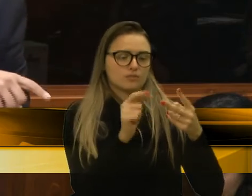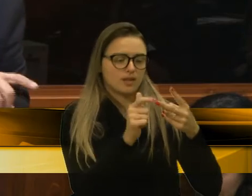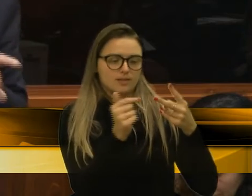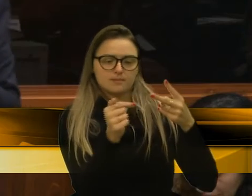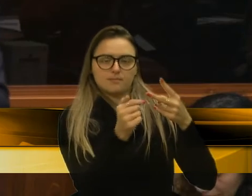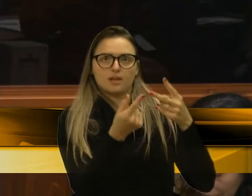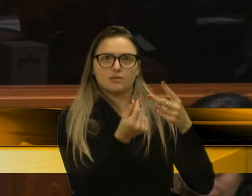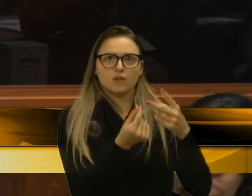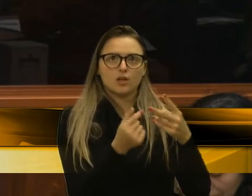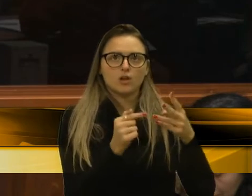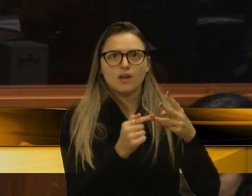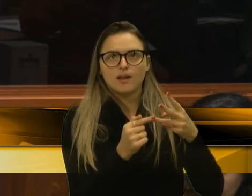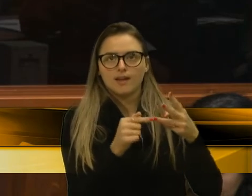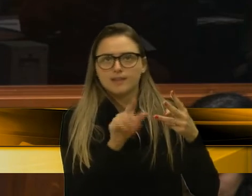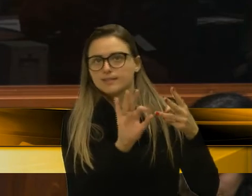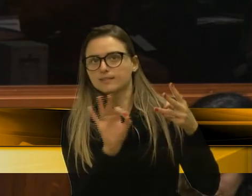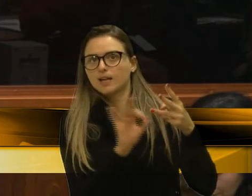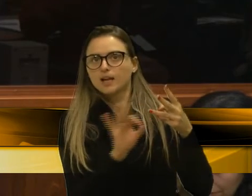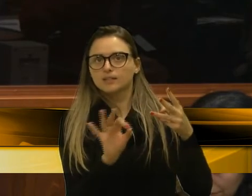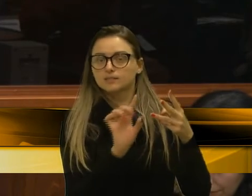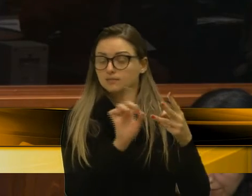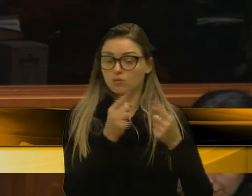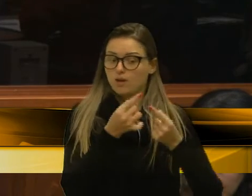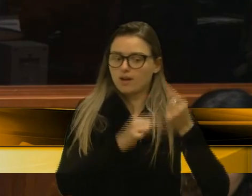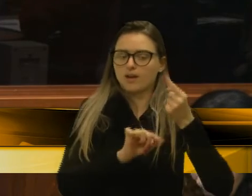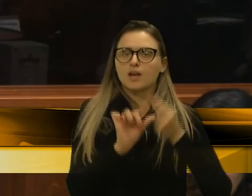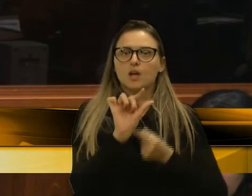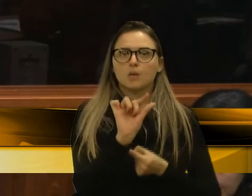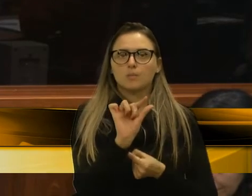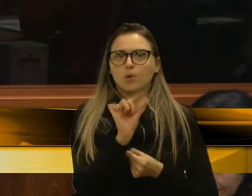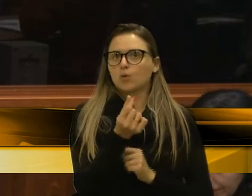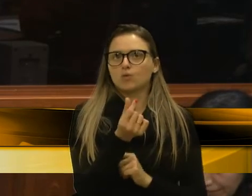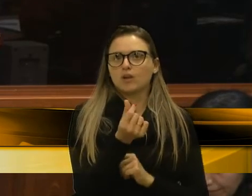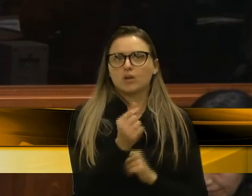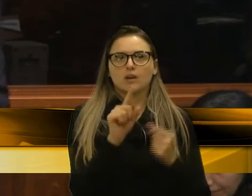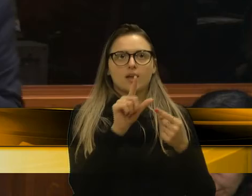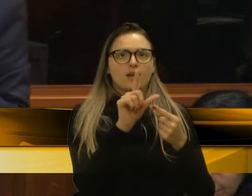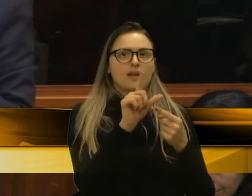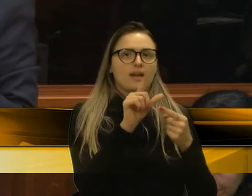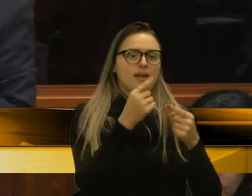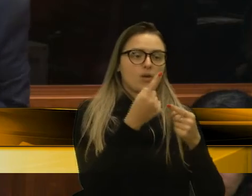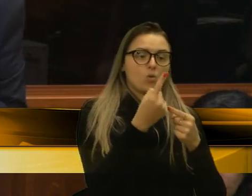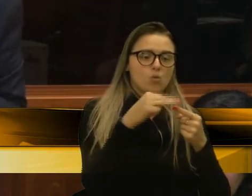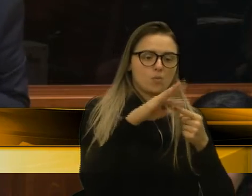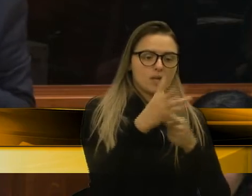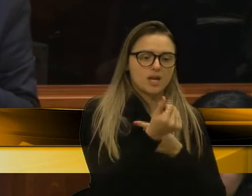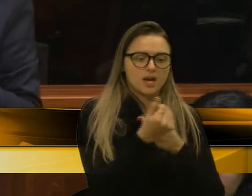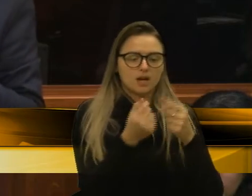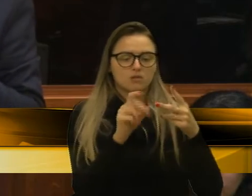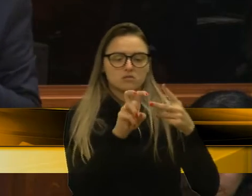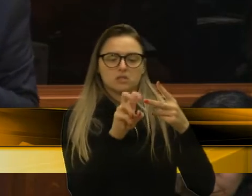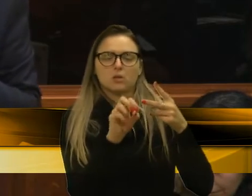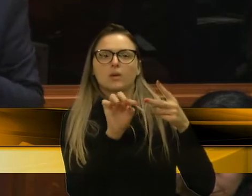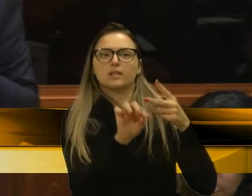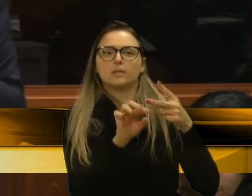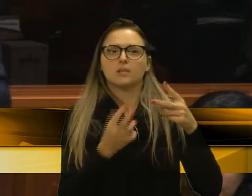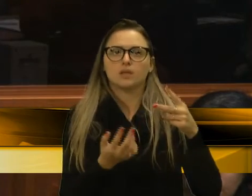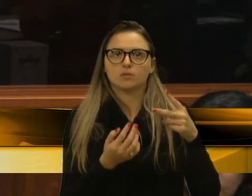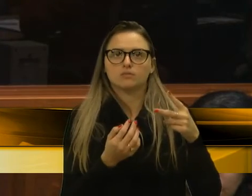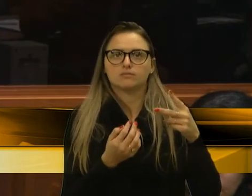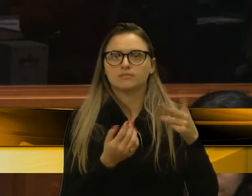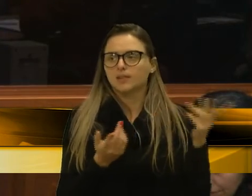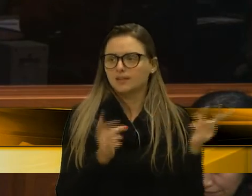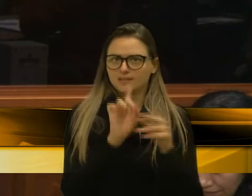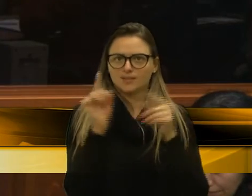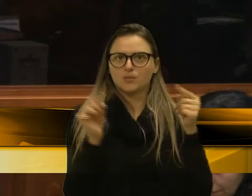menos. E não é assim uma pequena distorção. É como eu dei exemplos, é 10 vezes a mais, é 20 vezes a mais, é 30 vezes a mais.